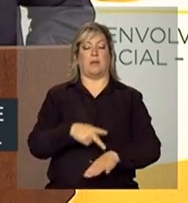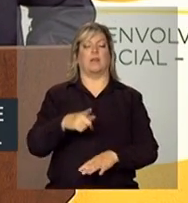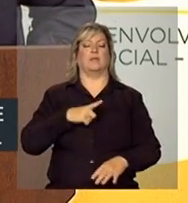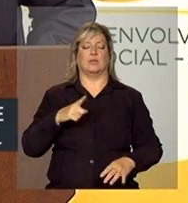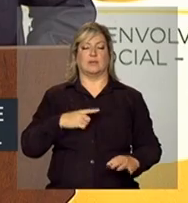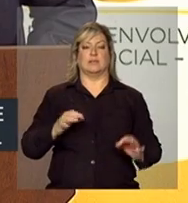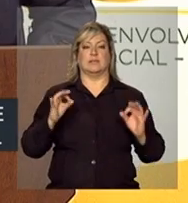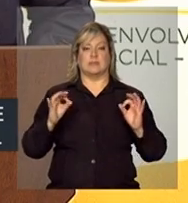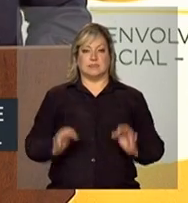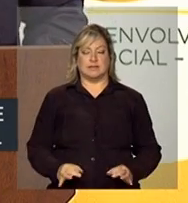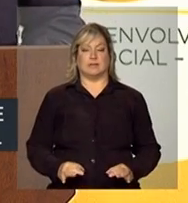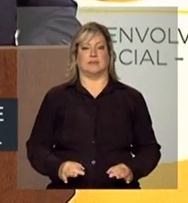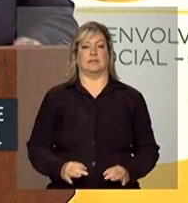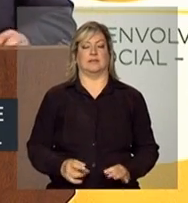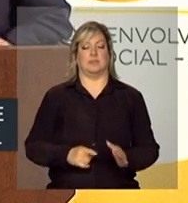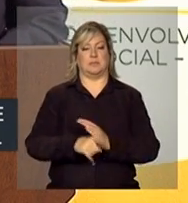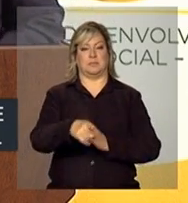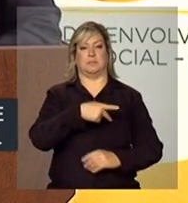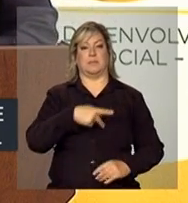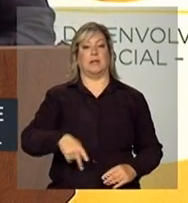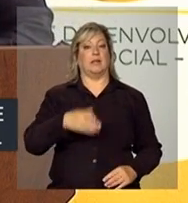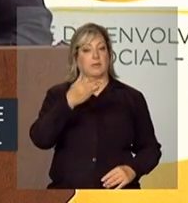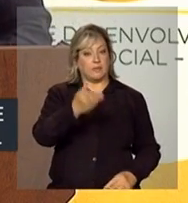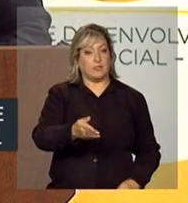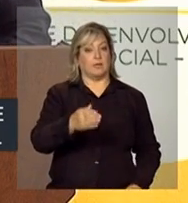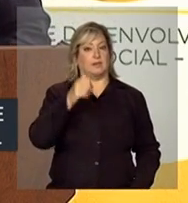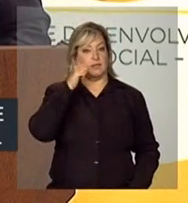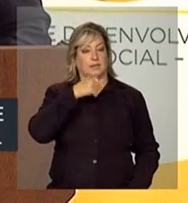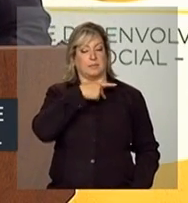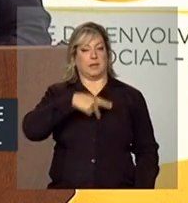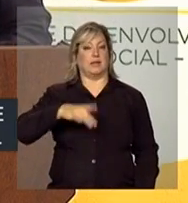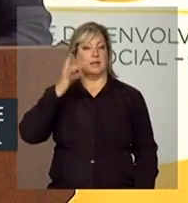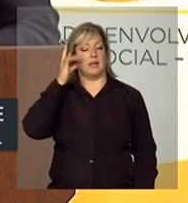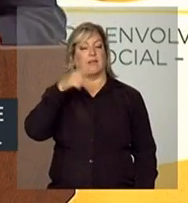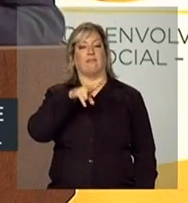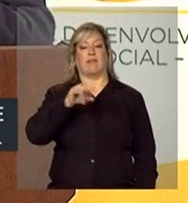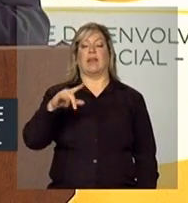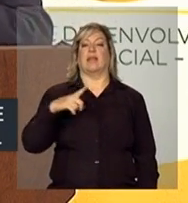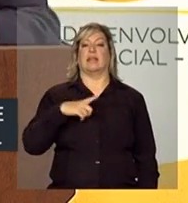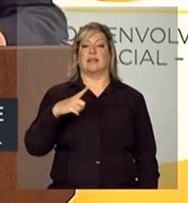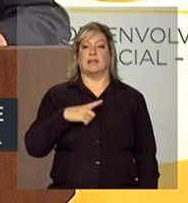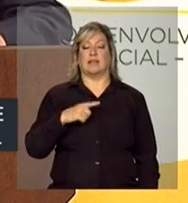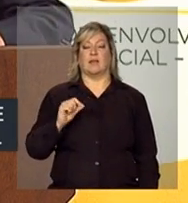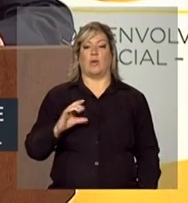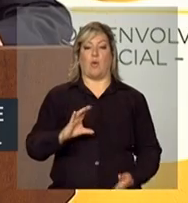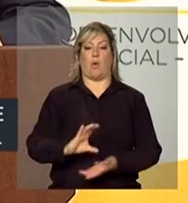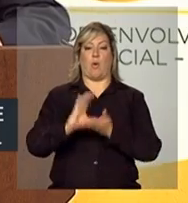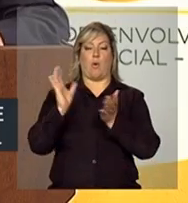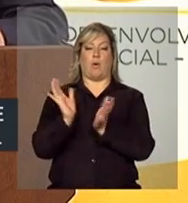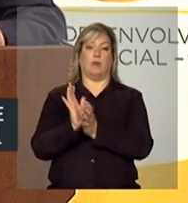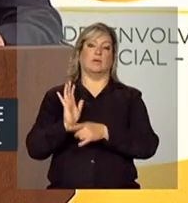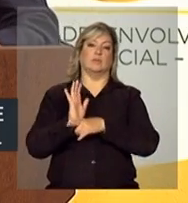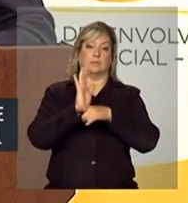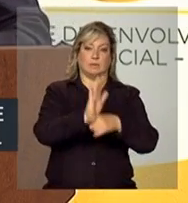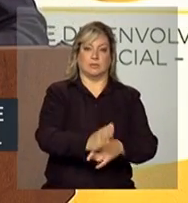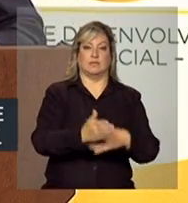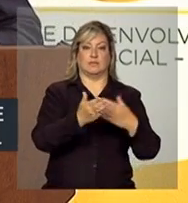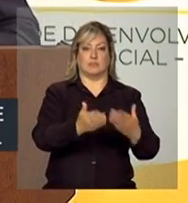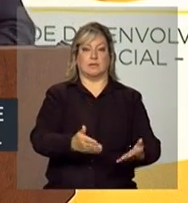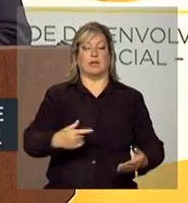certeza, presidenta, que a senhora terá o apoio do Conselho. Ele